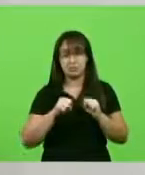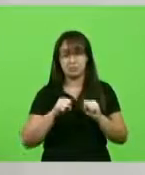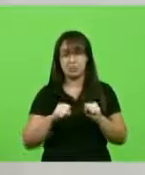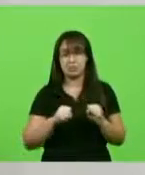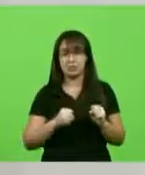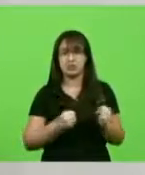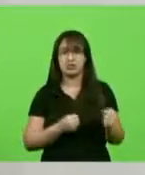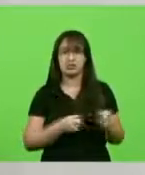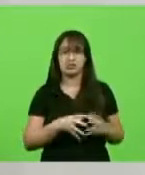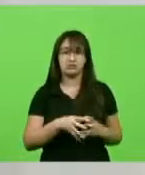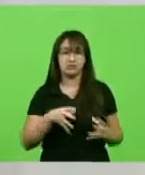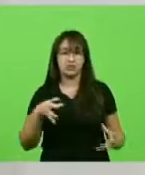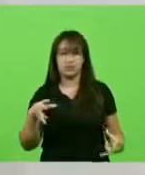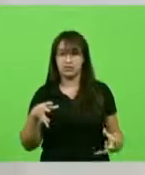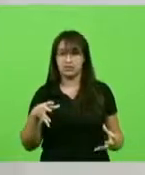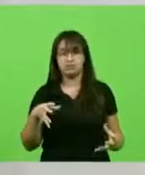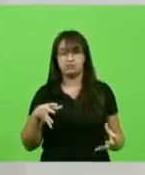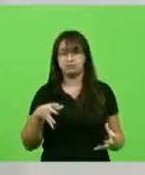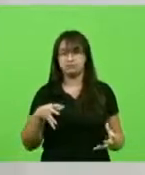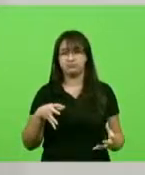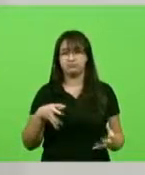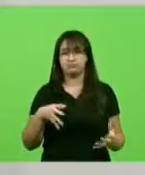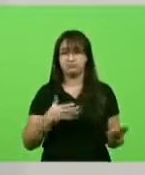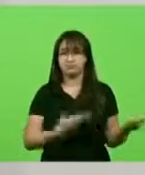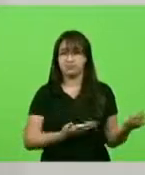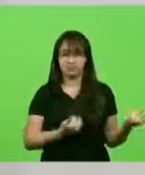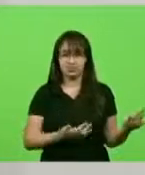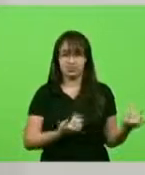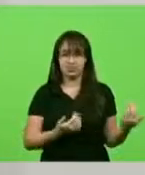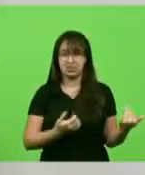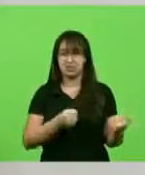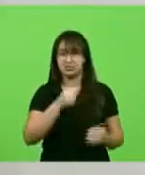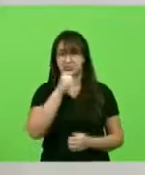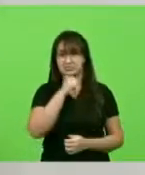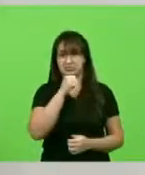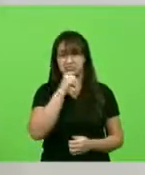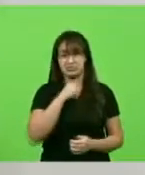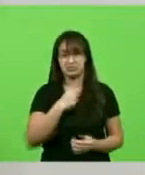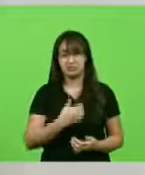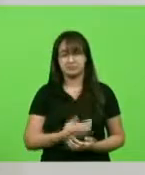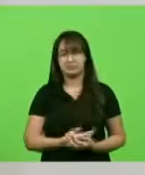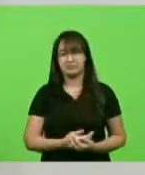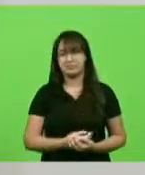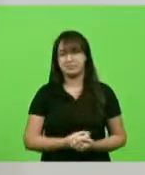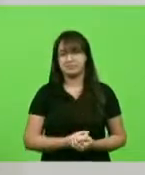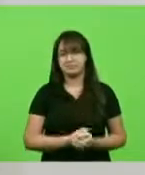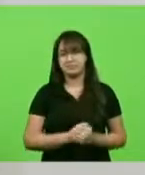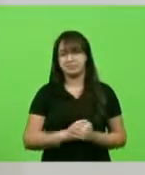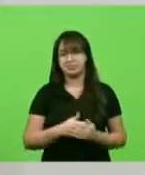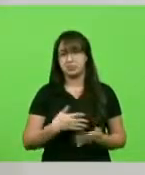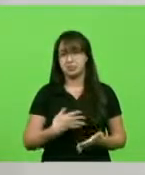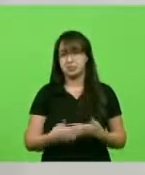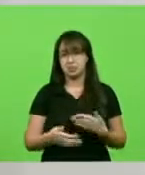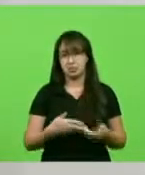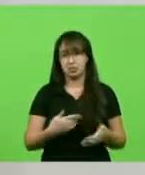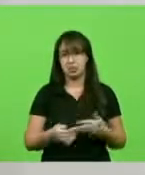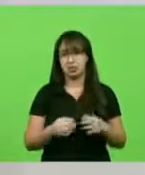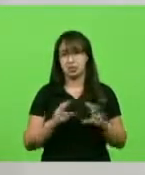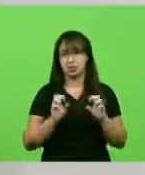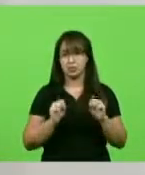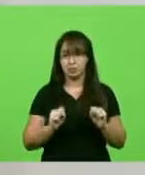para idosos, e, infelizmente, não tem dado trégua para ninguém.